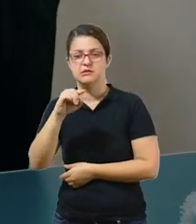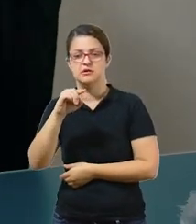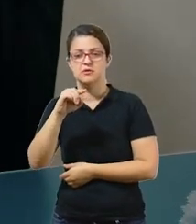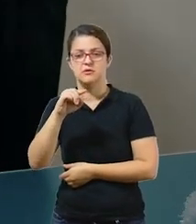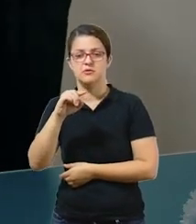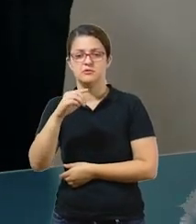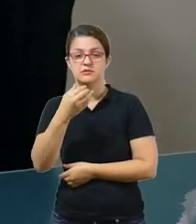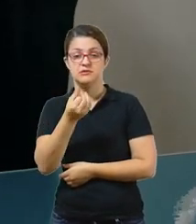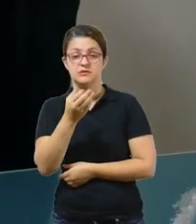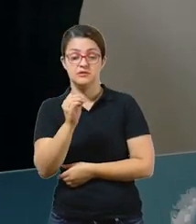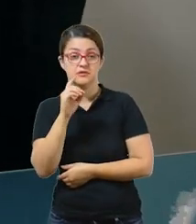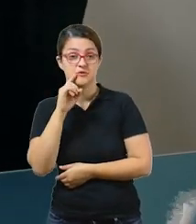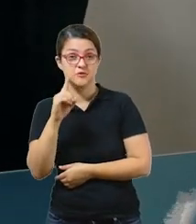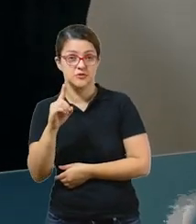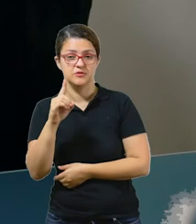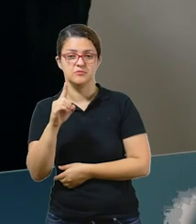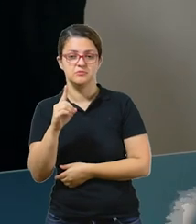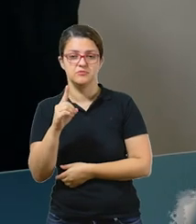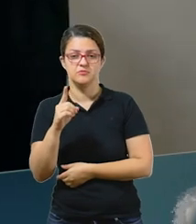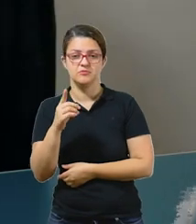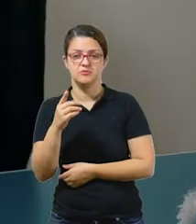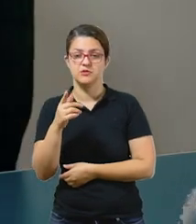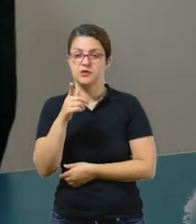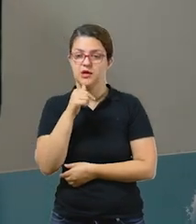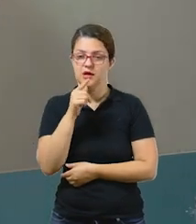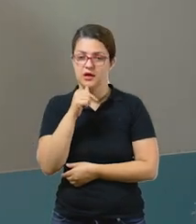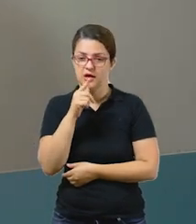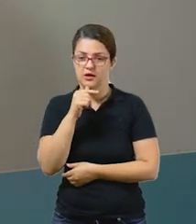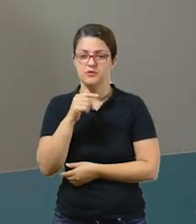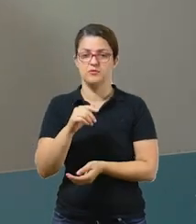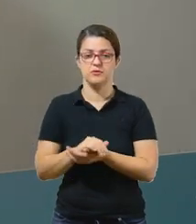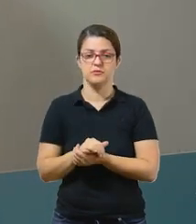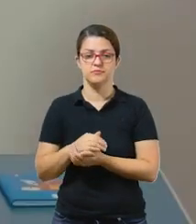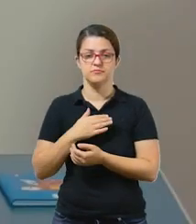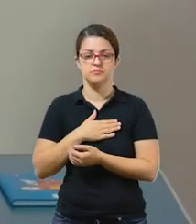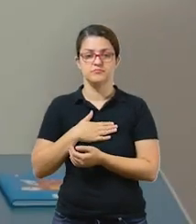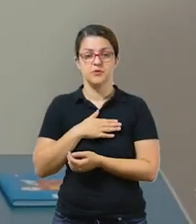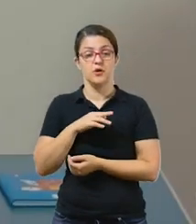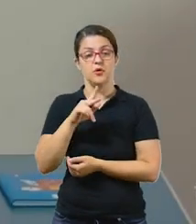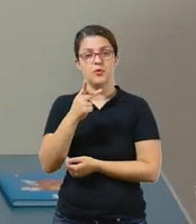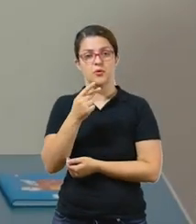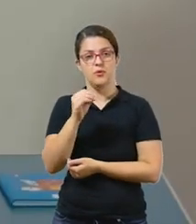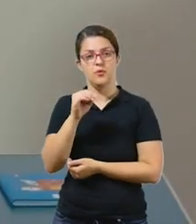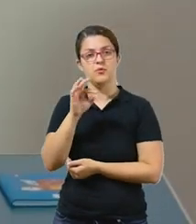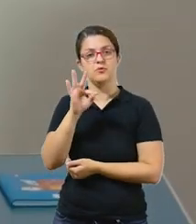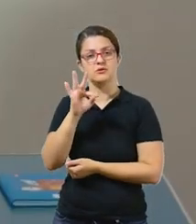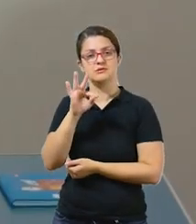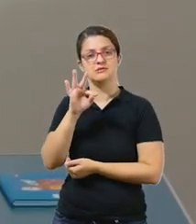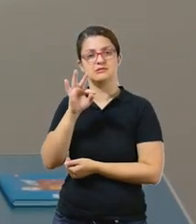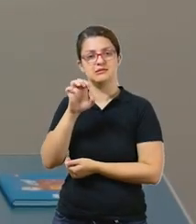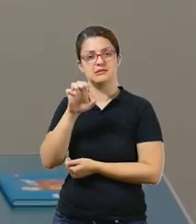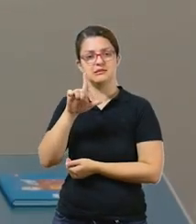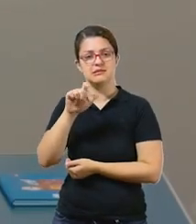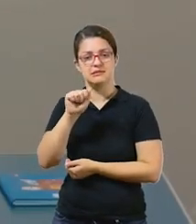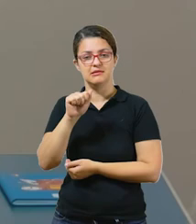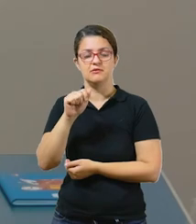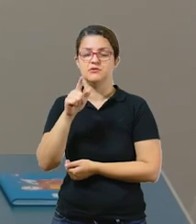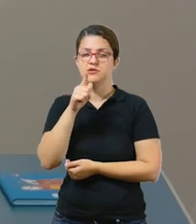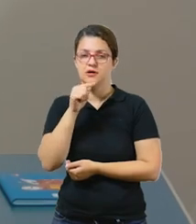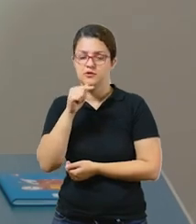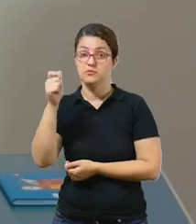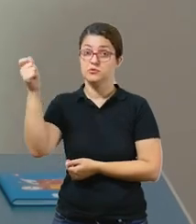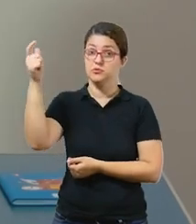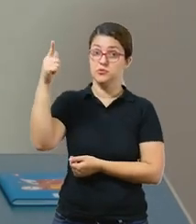e água. E por último, a hortelã, demora em média 40 dias e gosta de água e sol na medida certa.